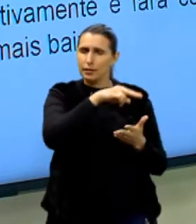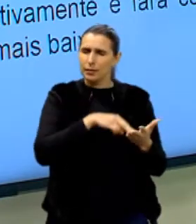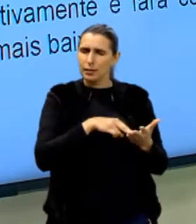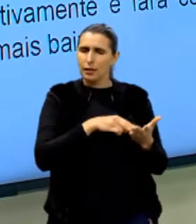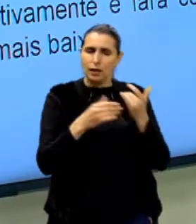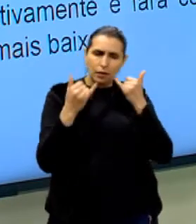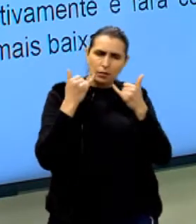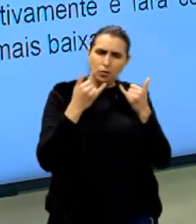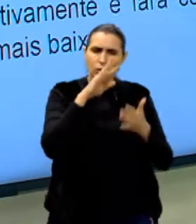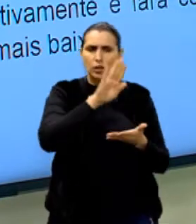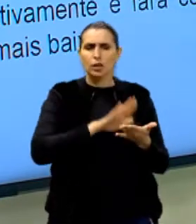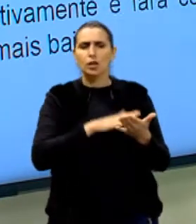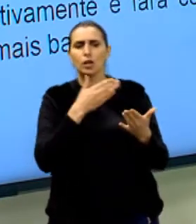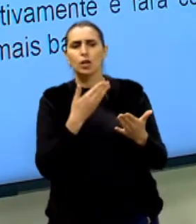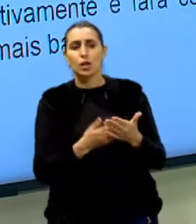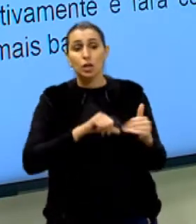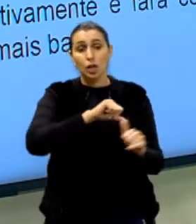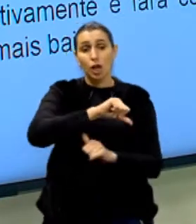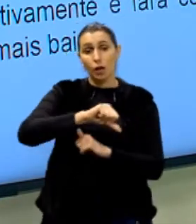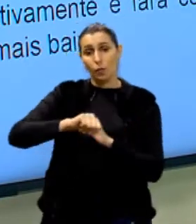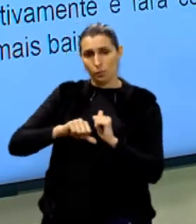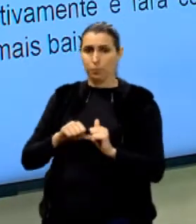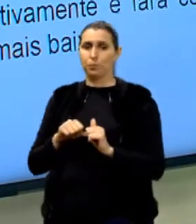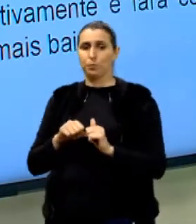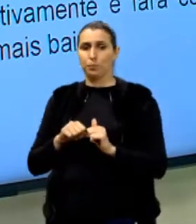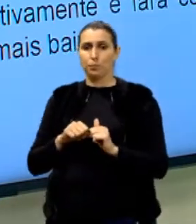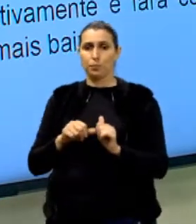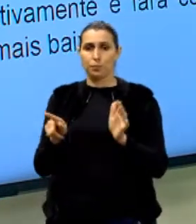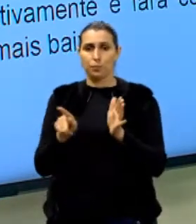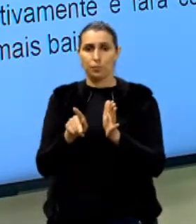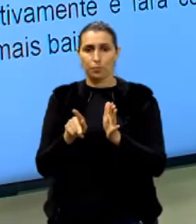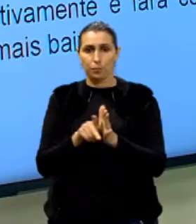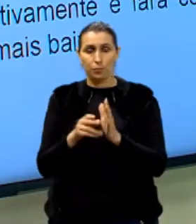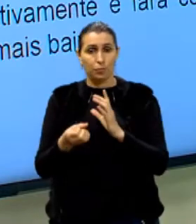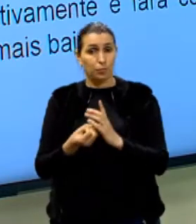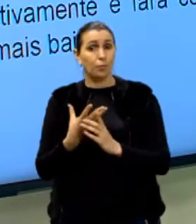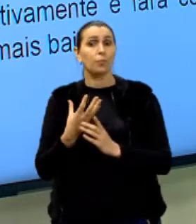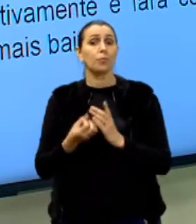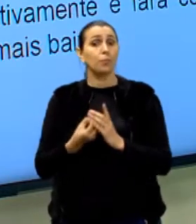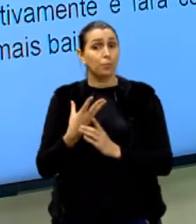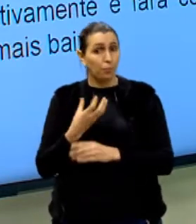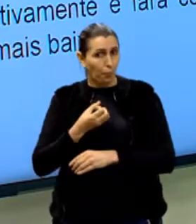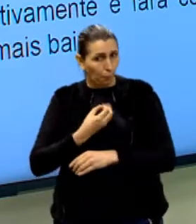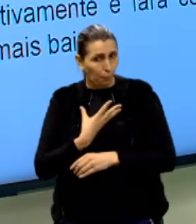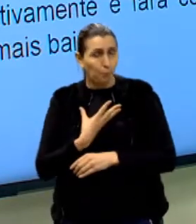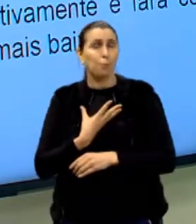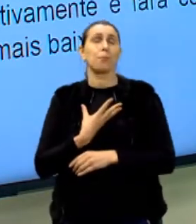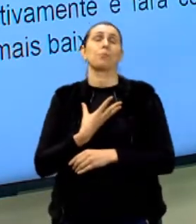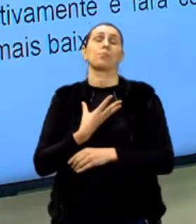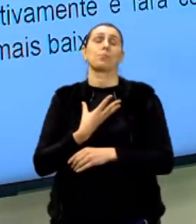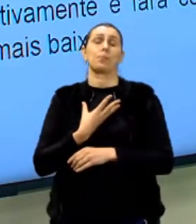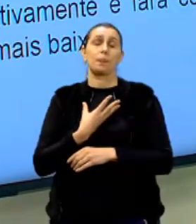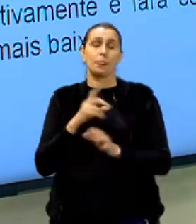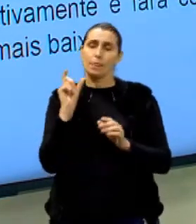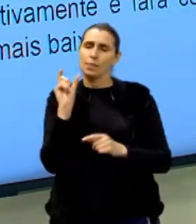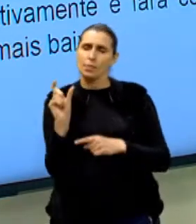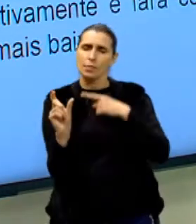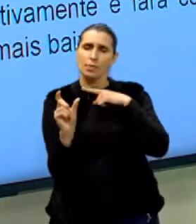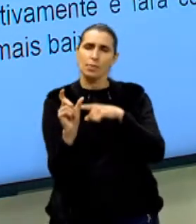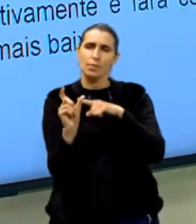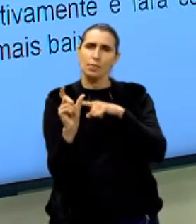fazer uma interpretação e tornar ele produtivo. Essa é uma palavra